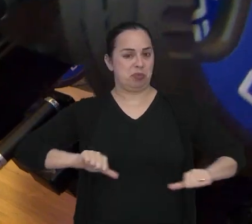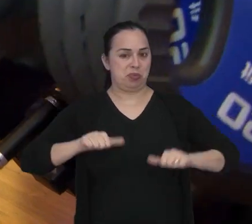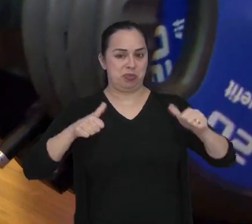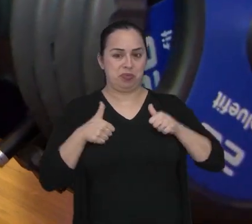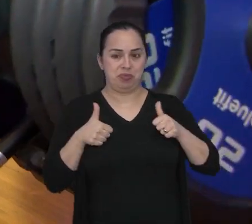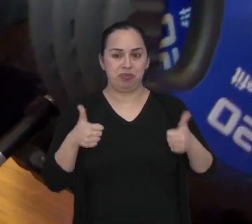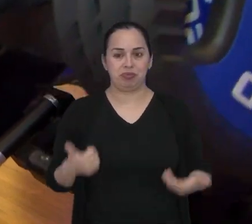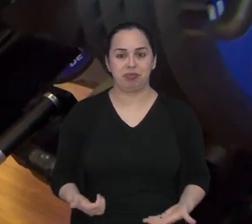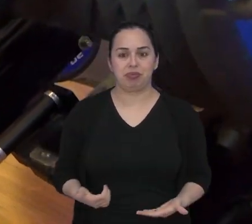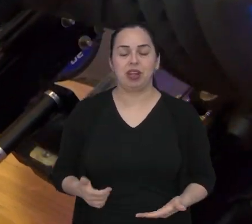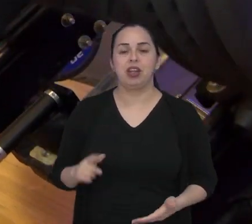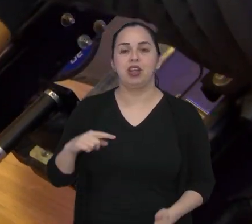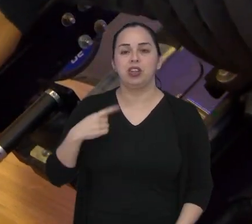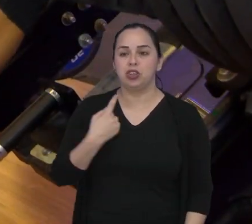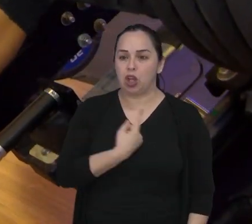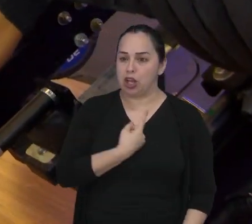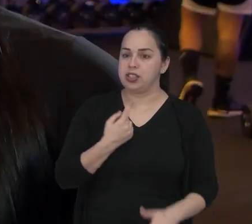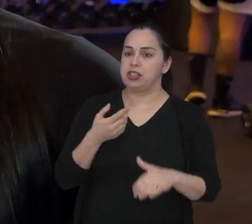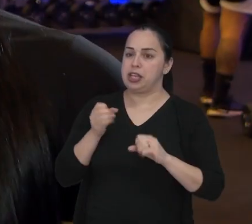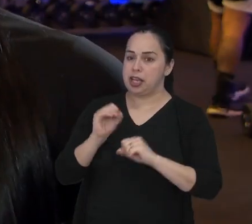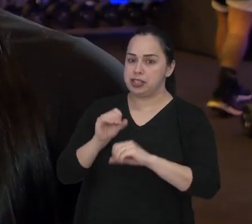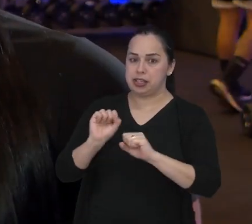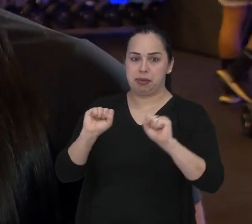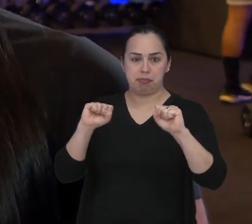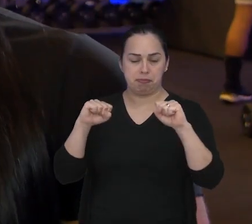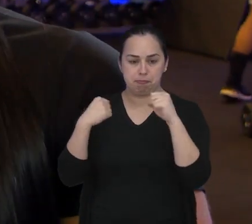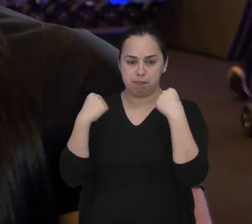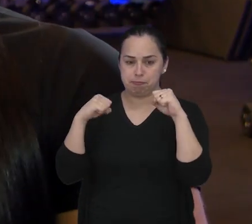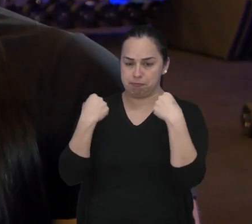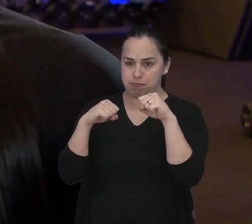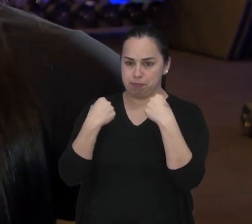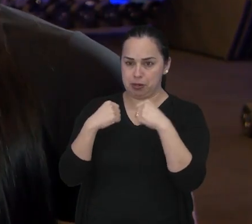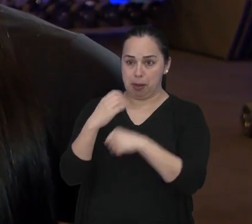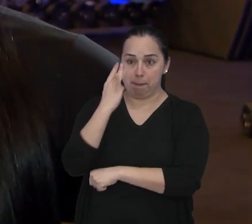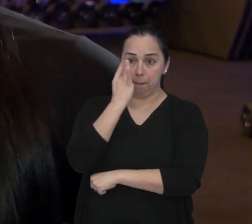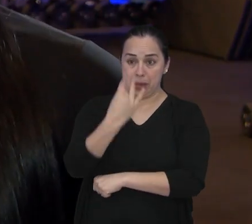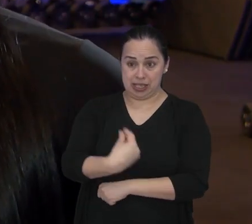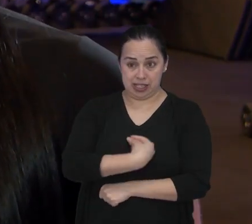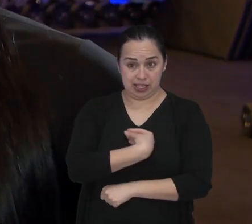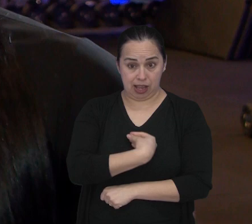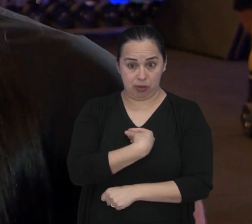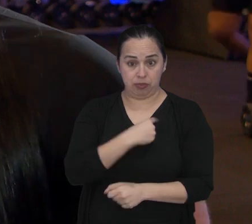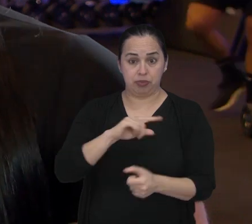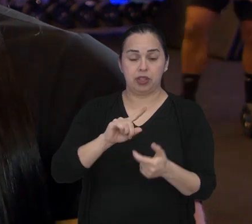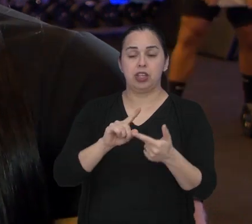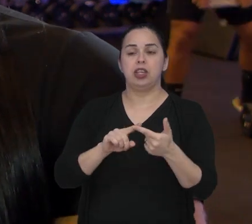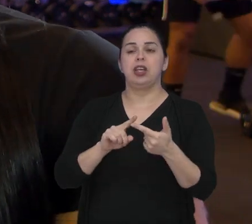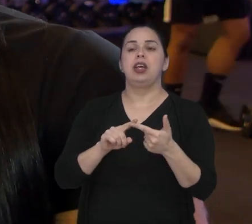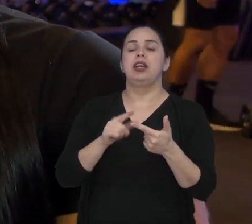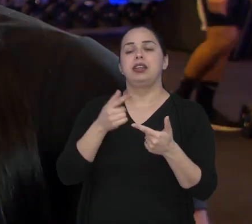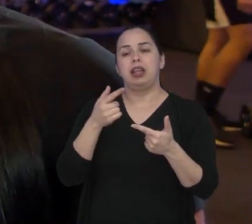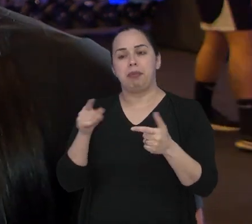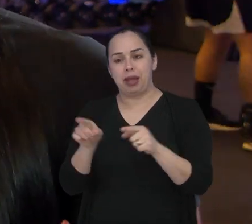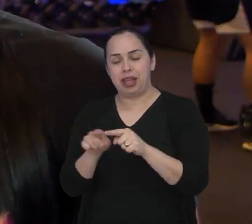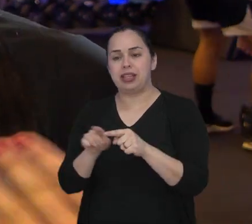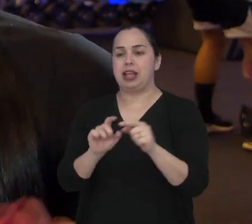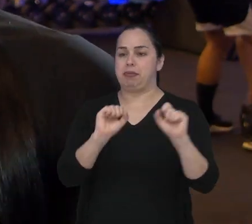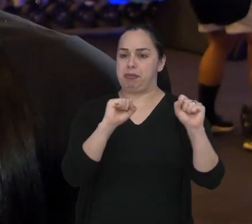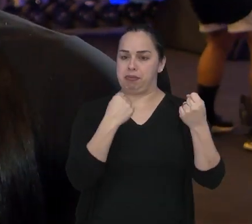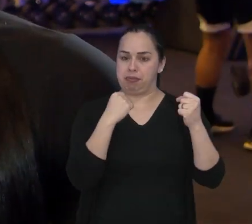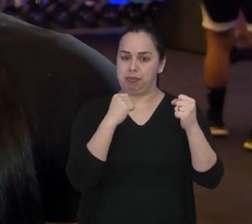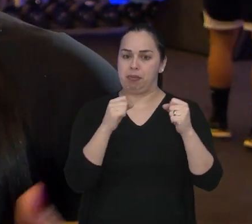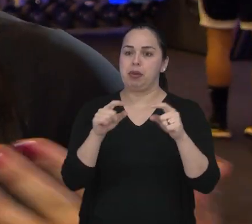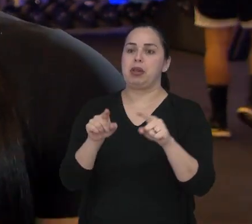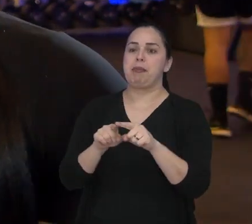resultados já são bem satisfatórios. A gente faz o trabalho de musculação. Então, ela faz as aulas presenciais comigo. E nos outros